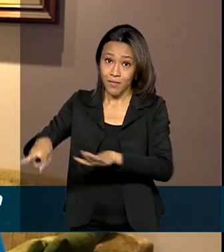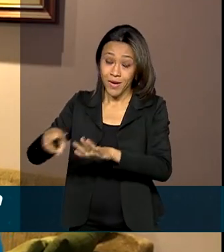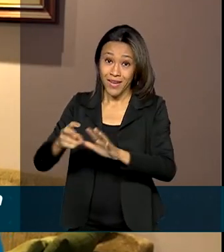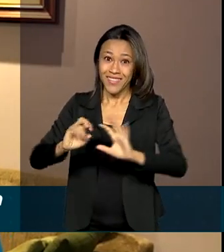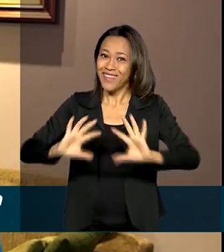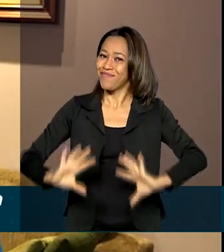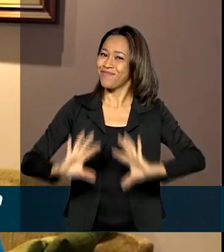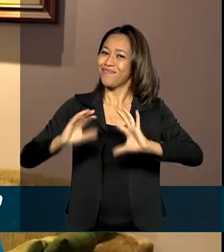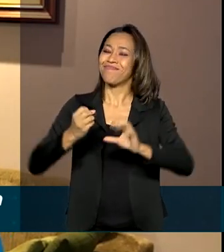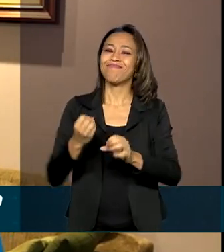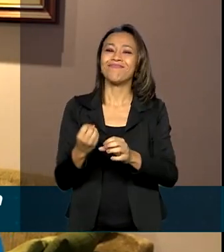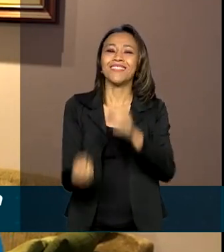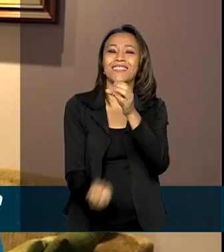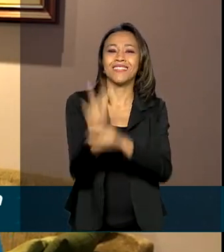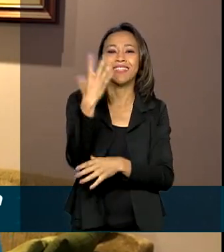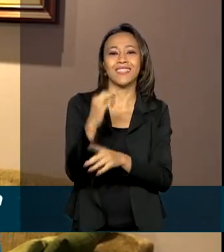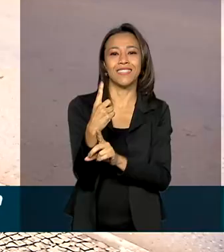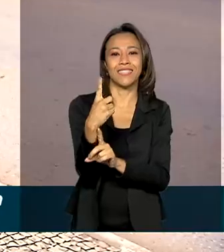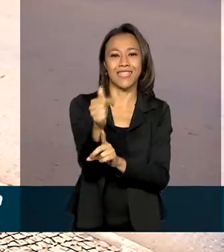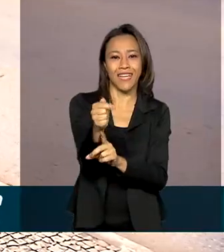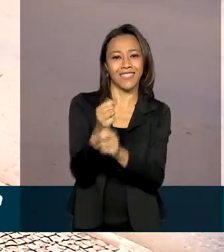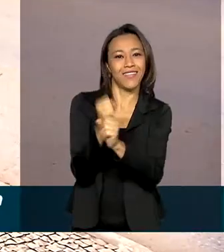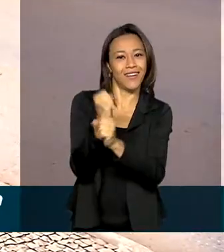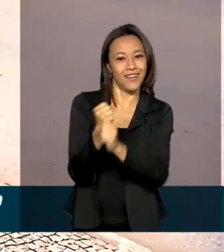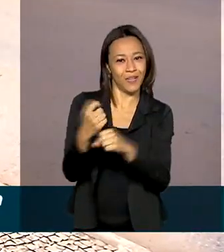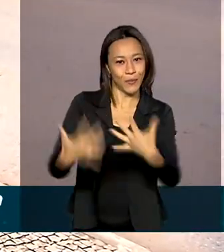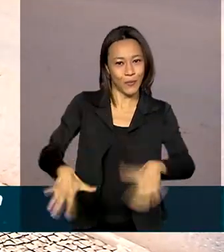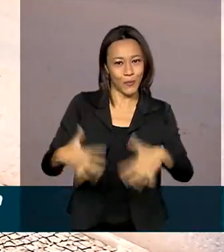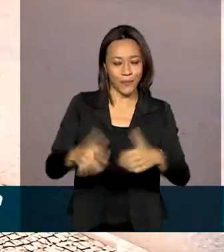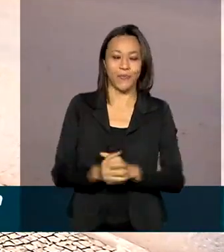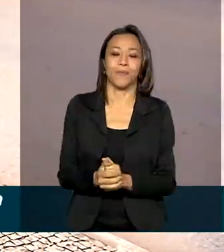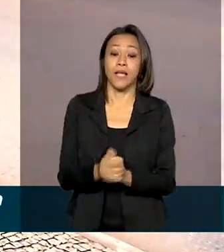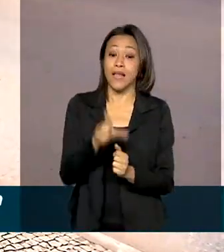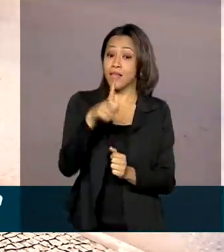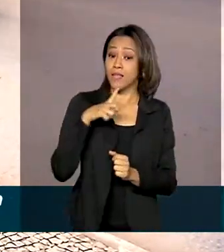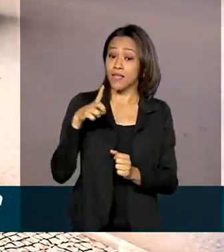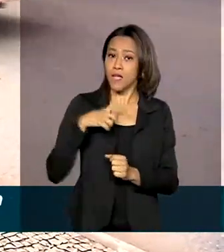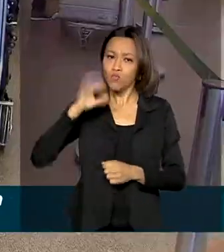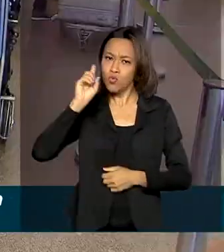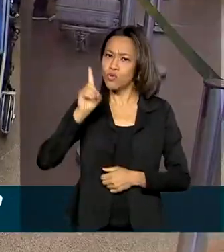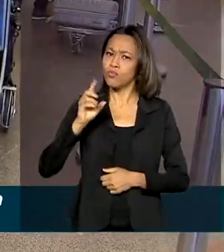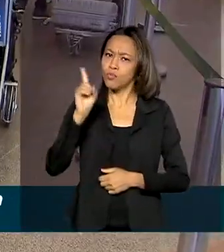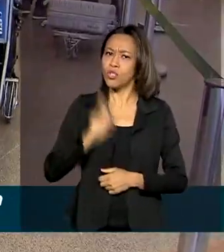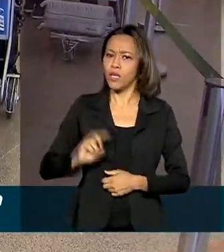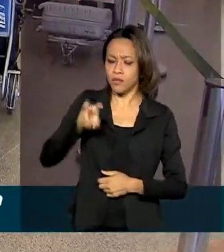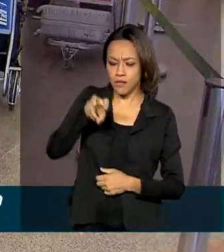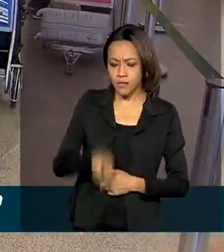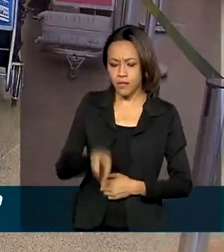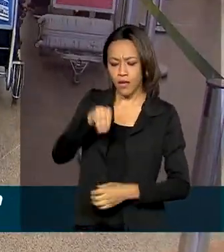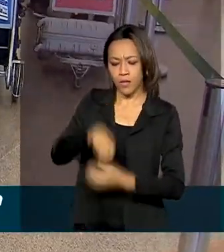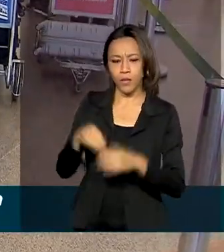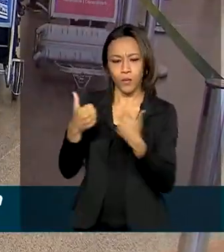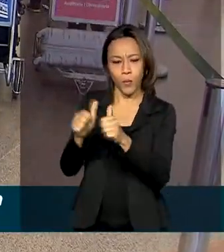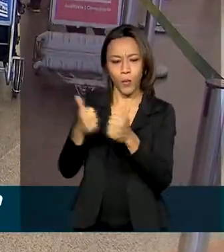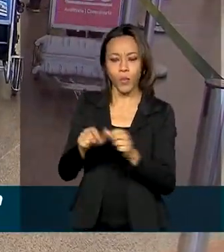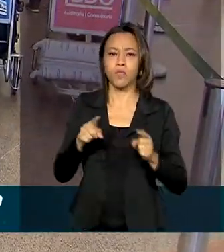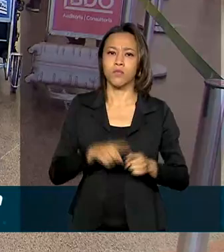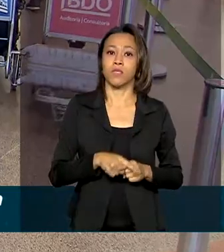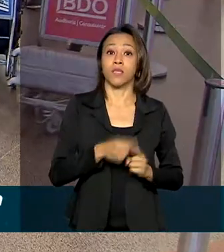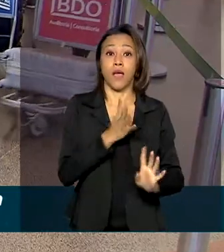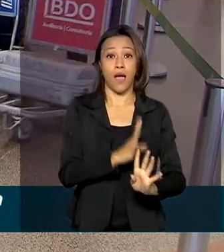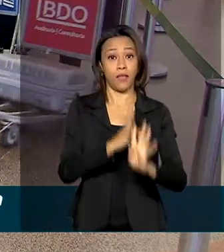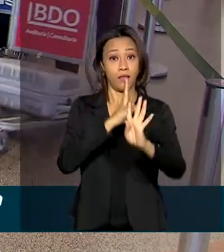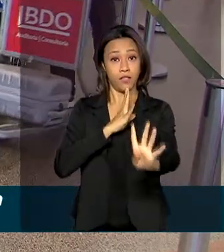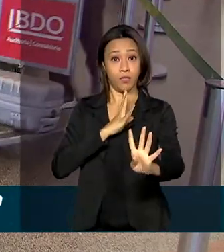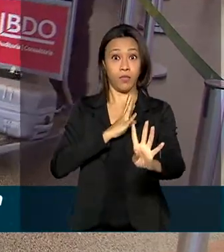17 anos de existência. Ter um lugar no transporte público, atendimento preferencial em